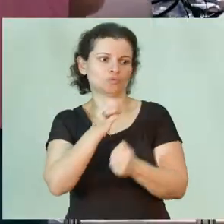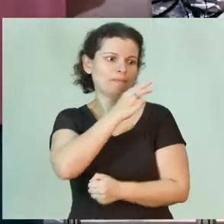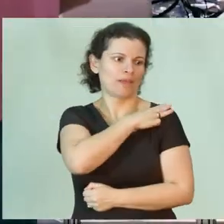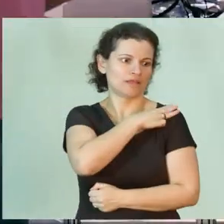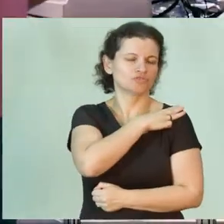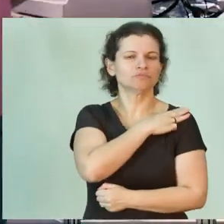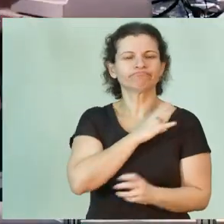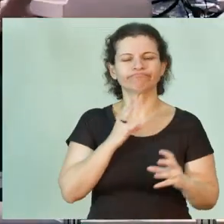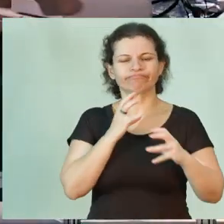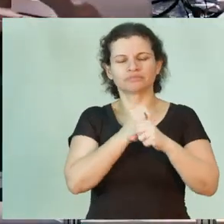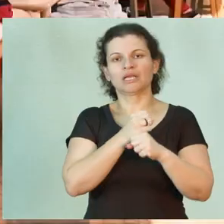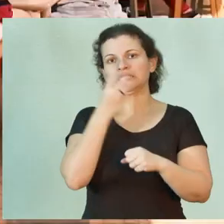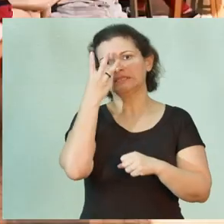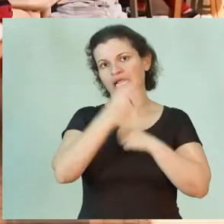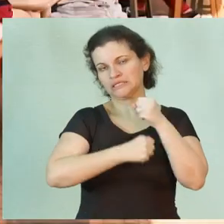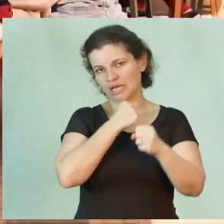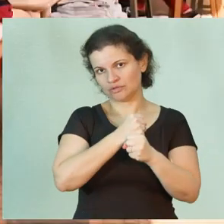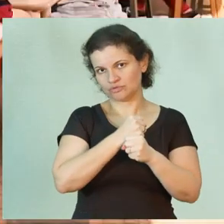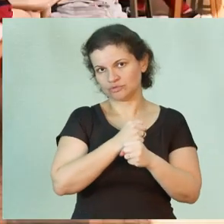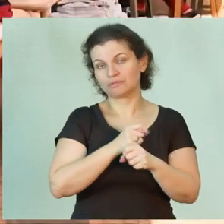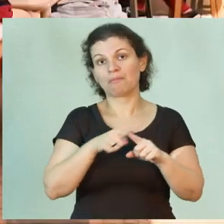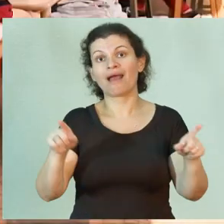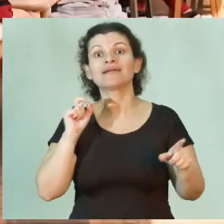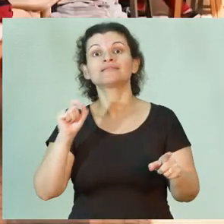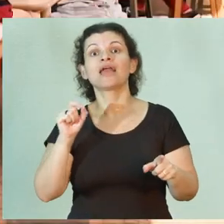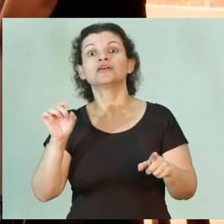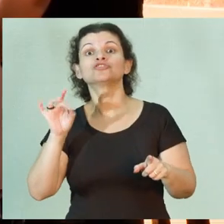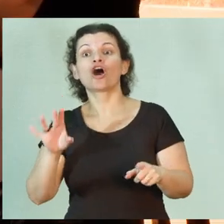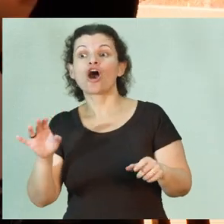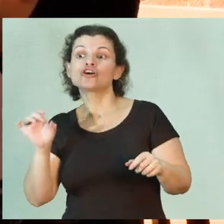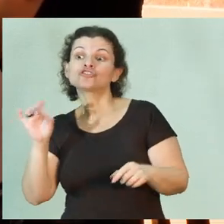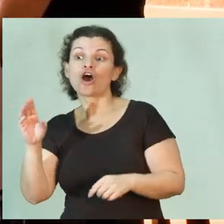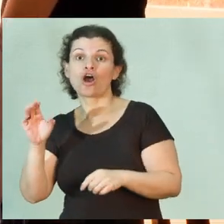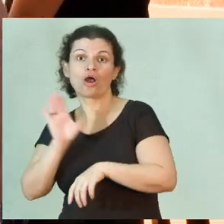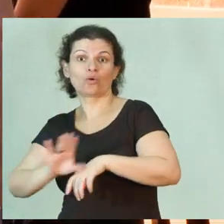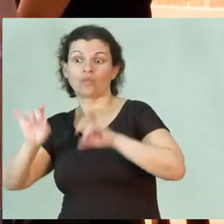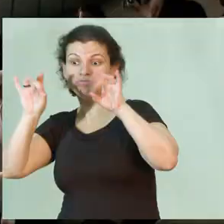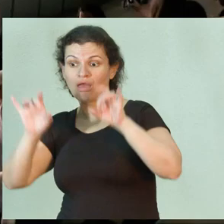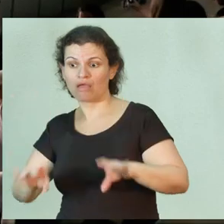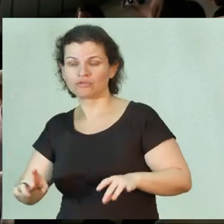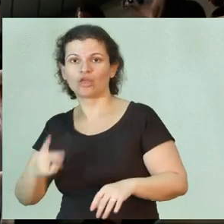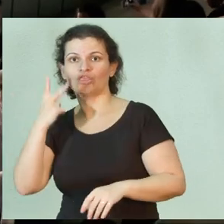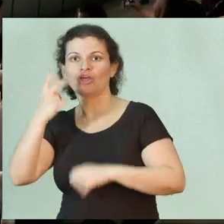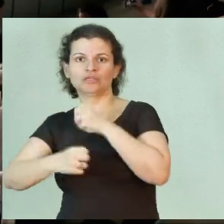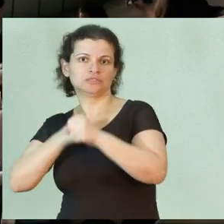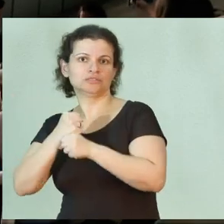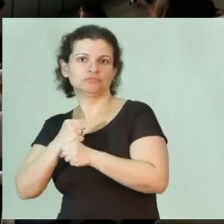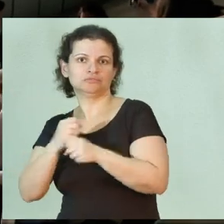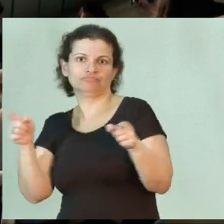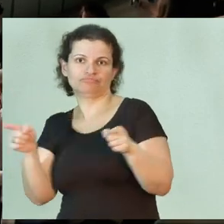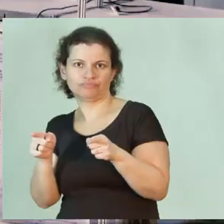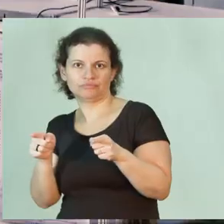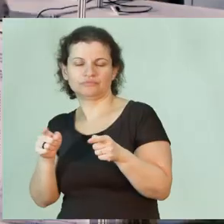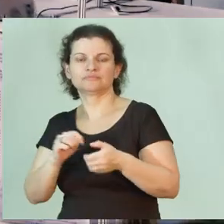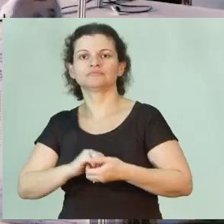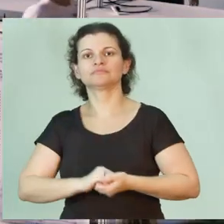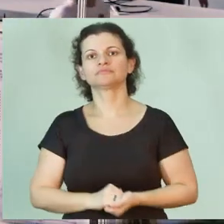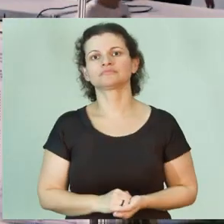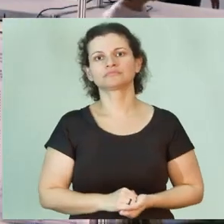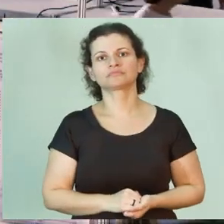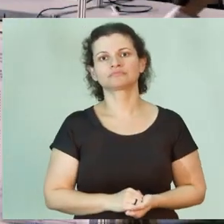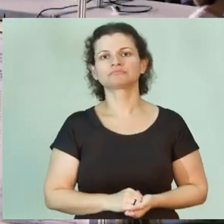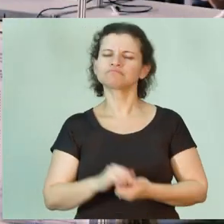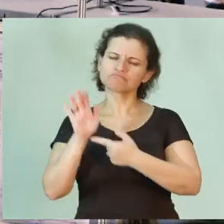médio, geralmente faz o curso em três anos. Quem faz junto com só o técnico, vai fazer o curso em dois anos. É a